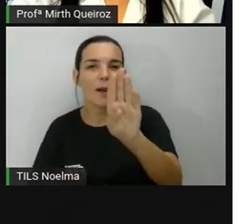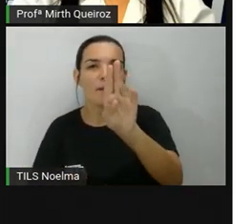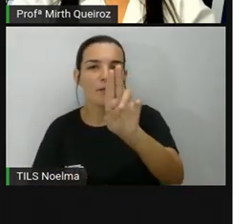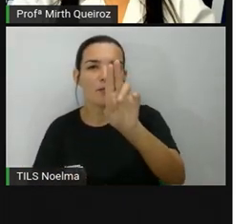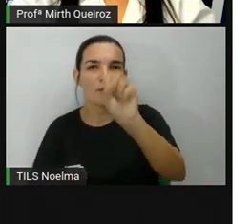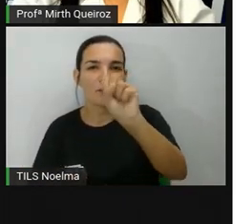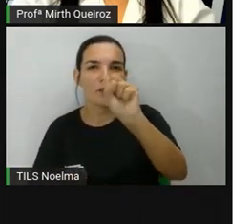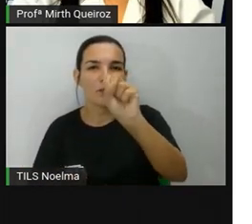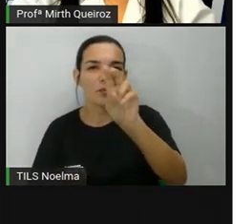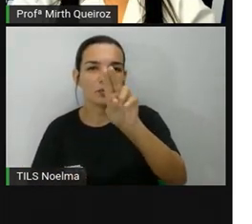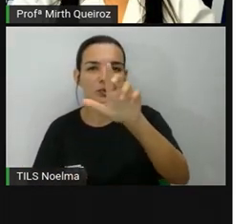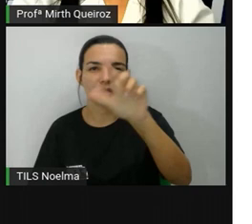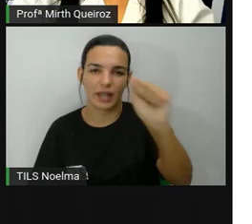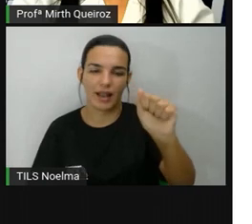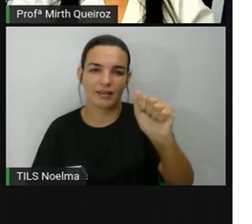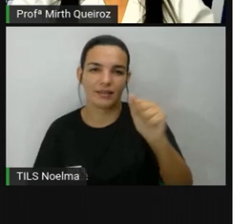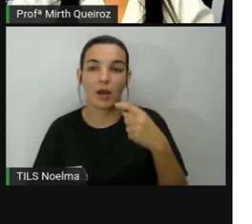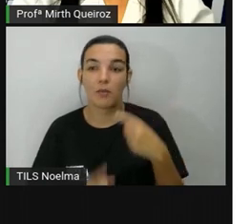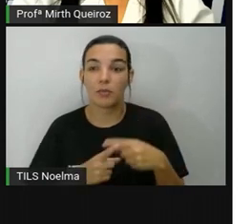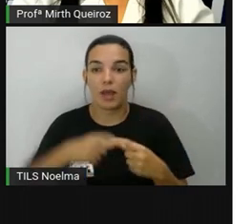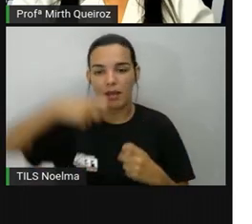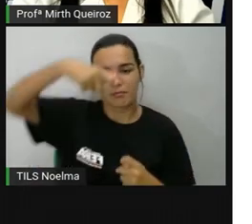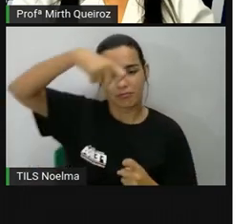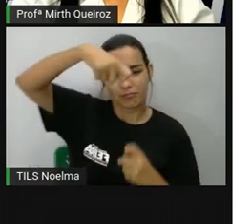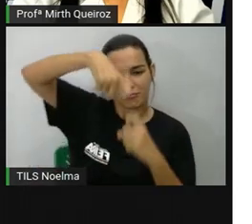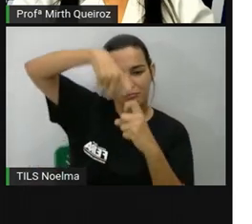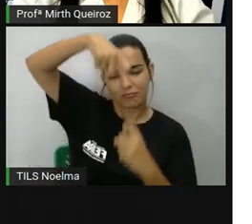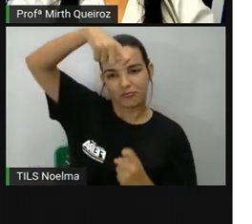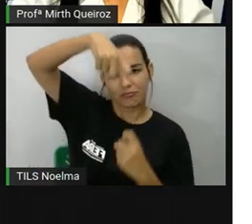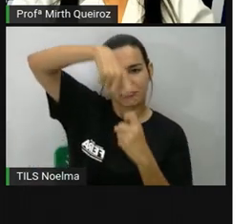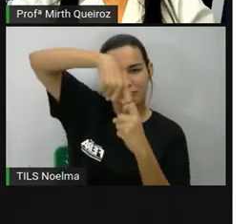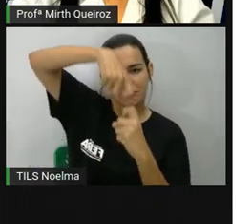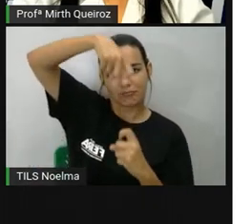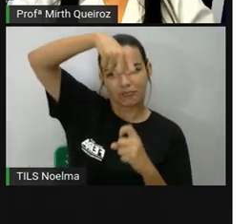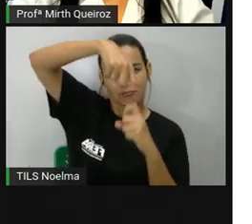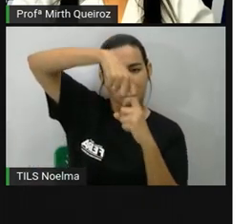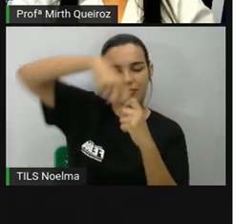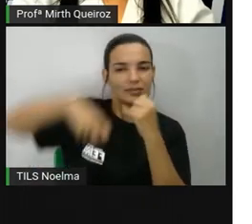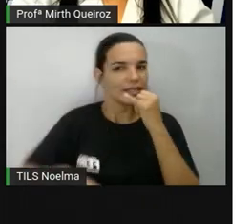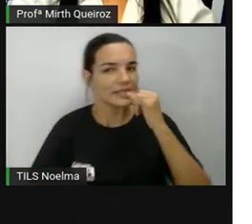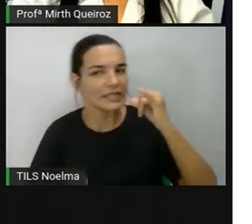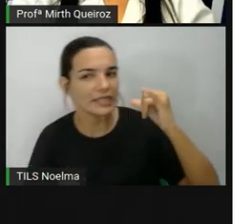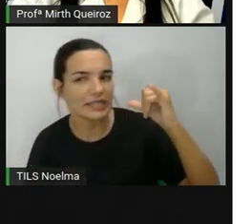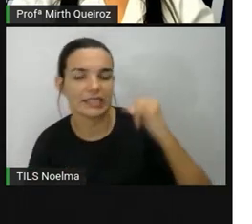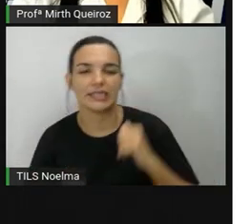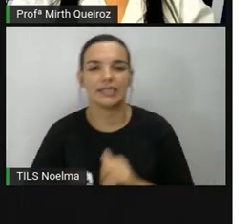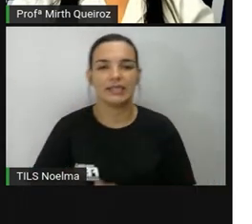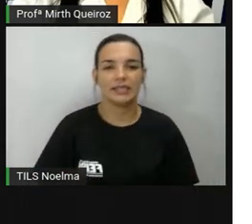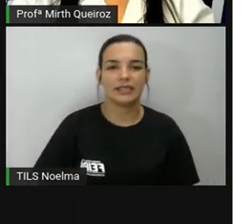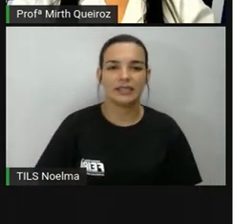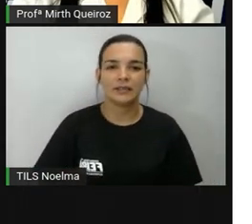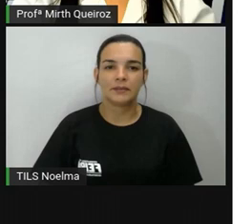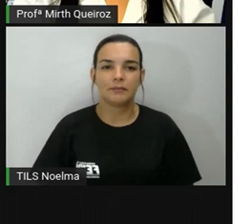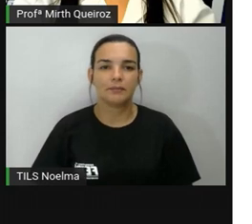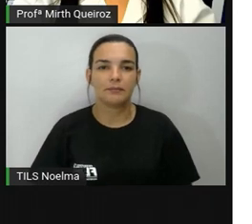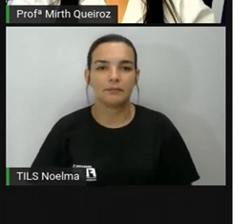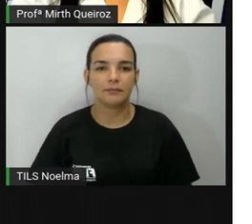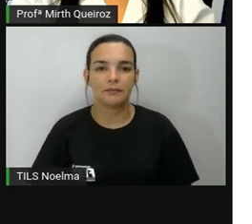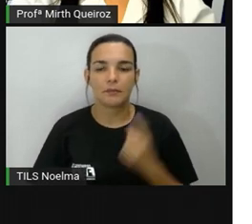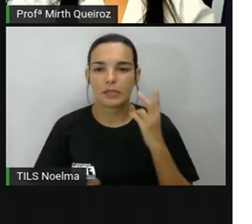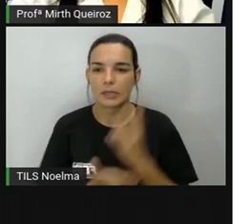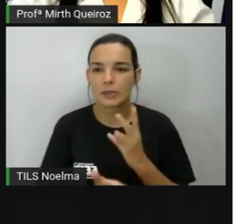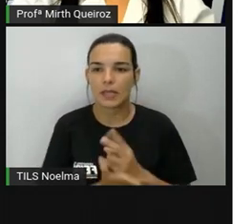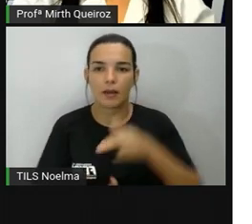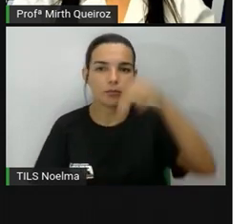da bússola, ela sempre vai direcionar aí no norte, Que é onde